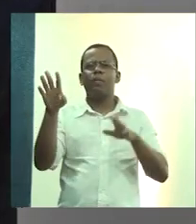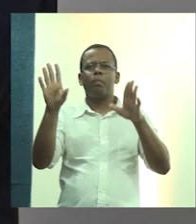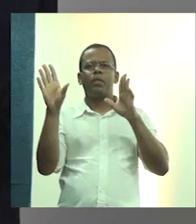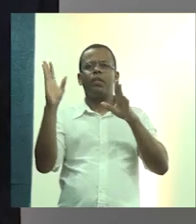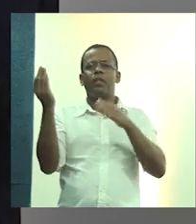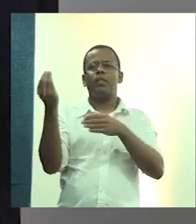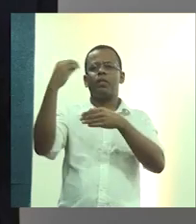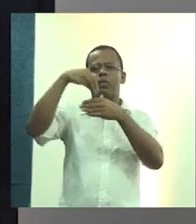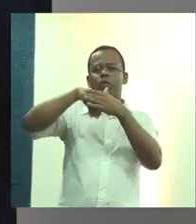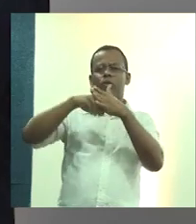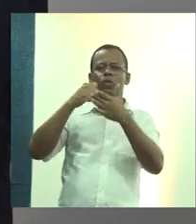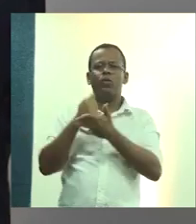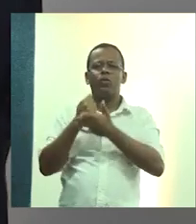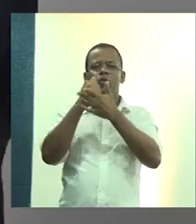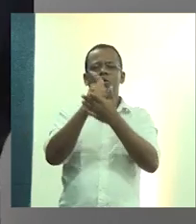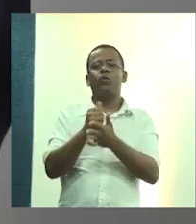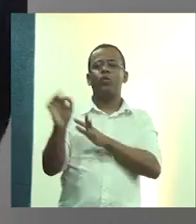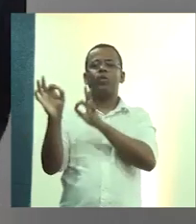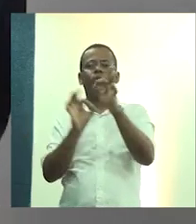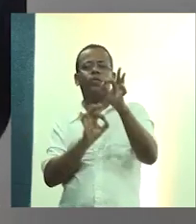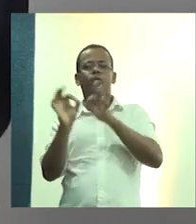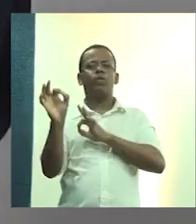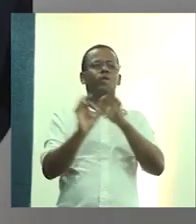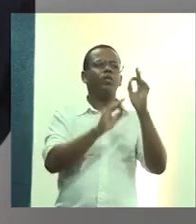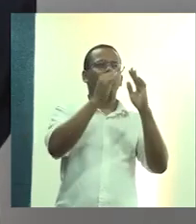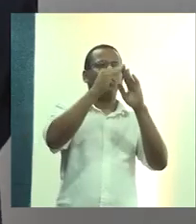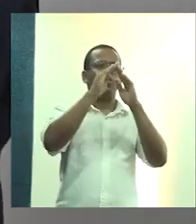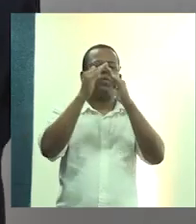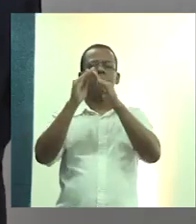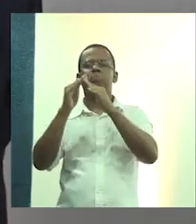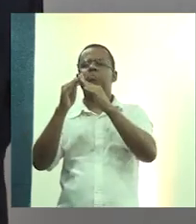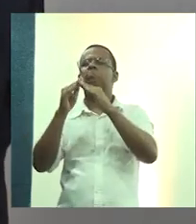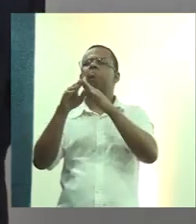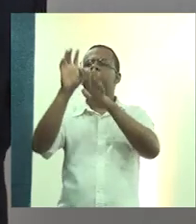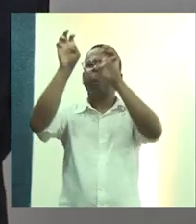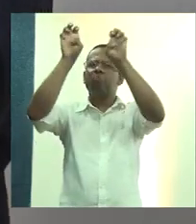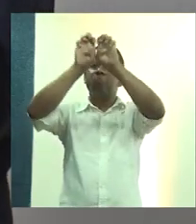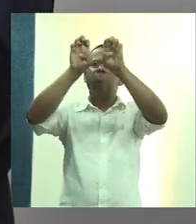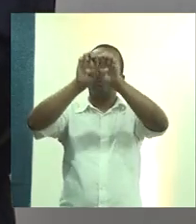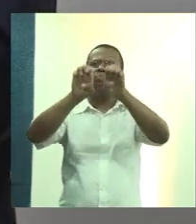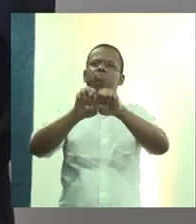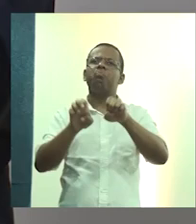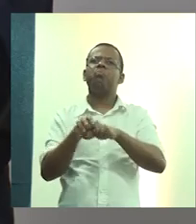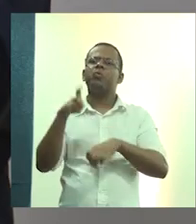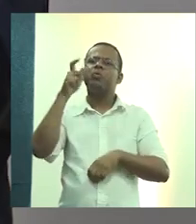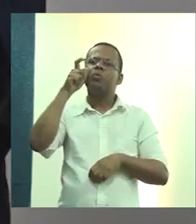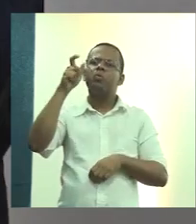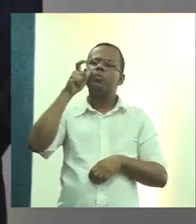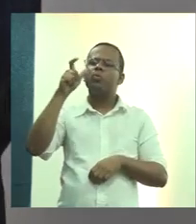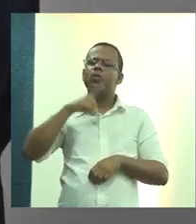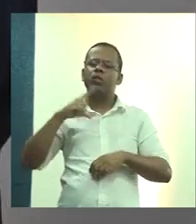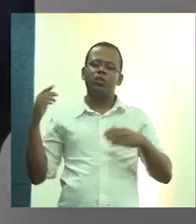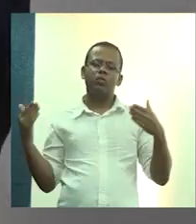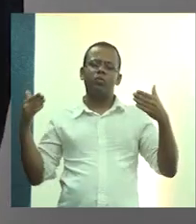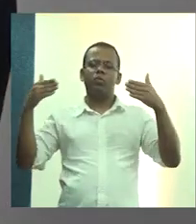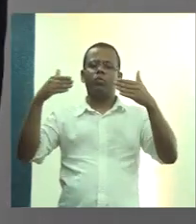Apoio à Ordem Urbanística. Então, uma estrutura muito interessante, que está voltada para as dinâmicas,